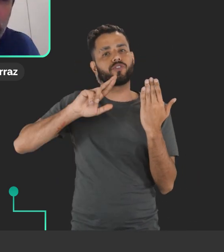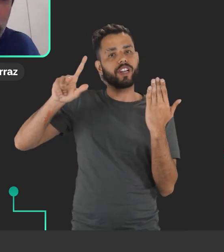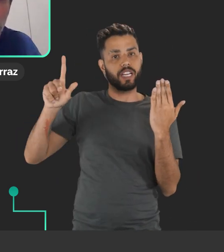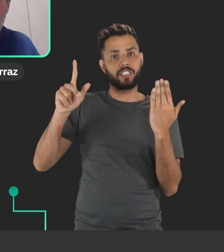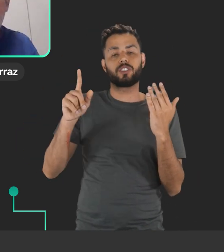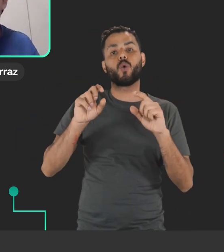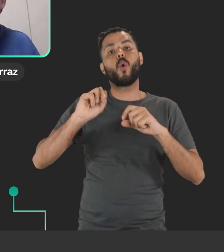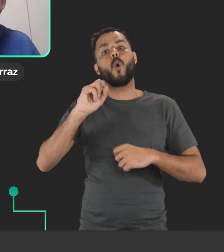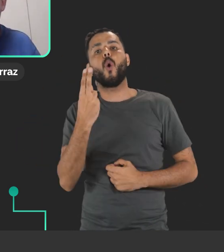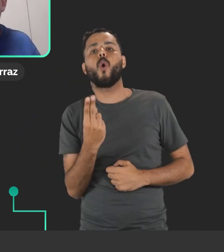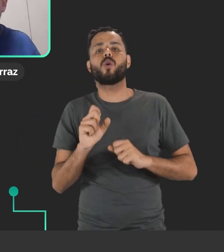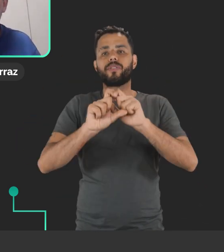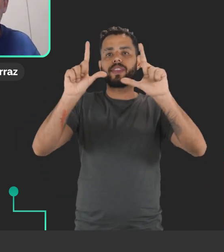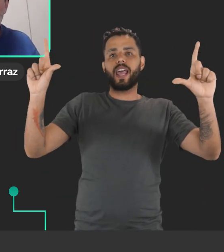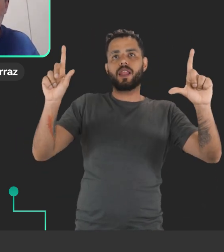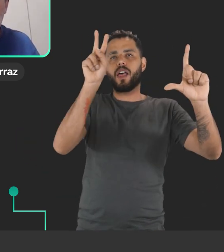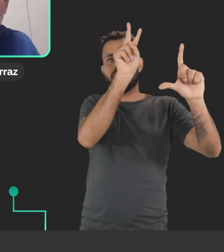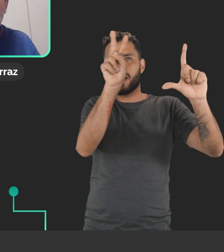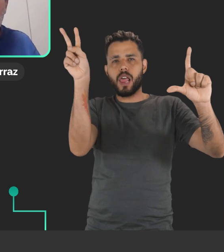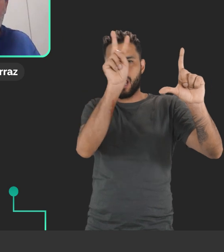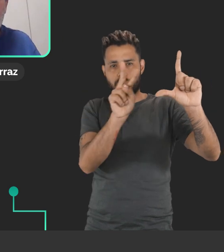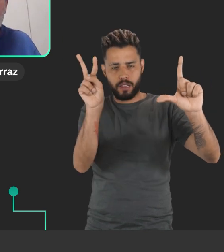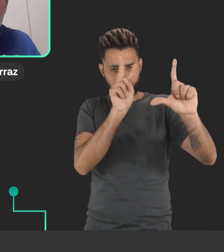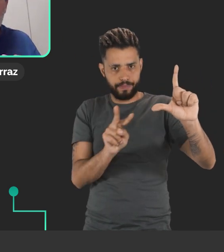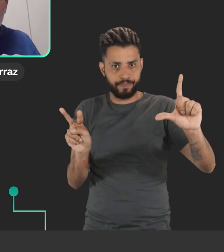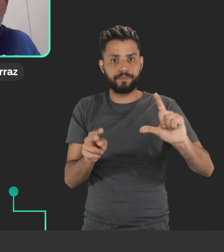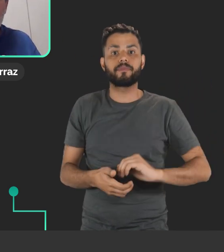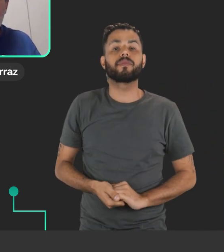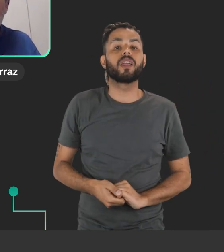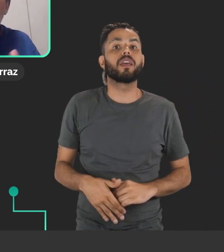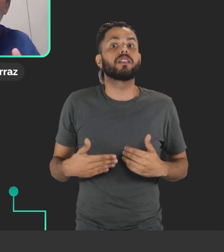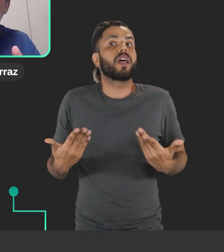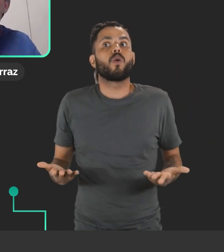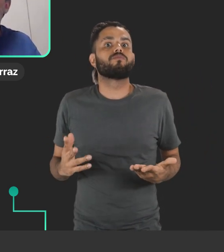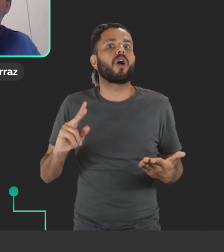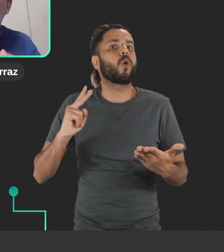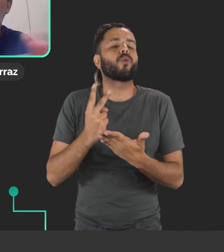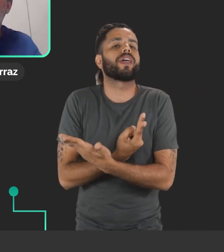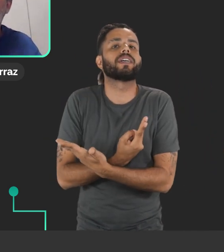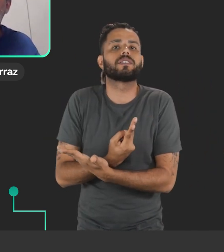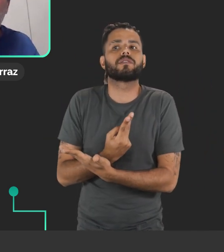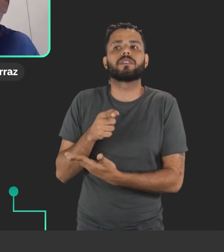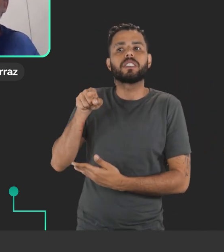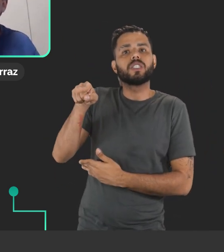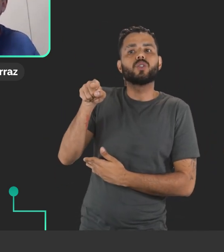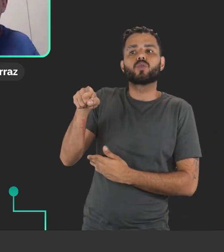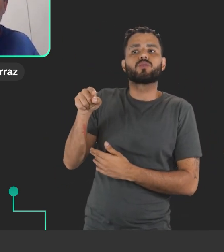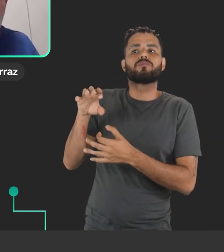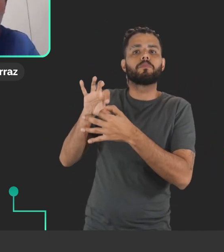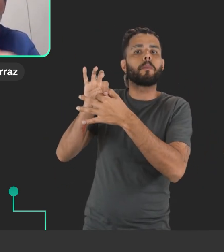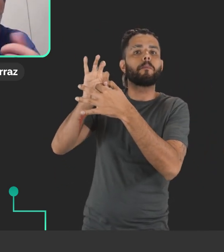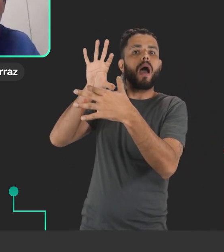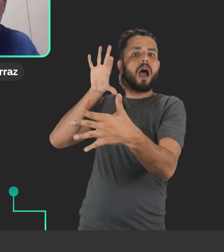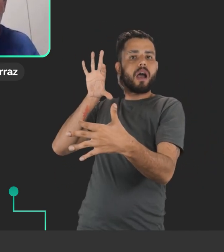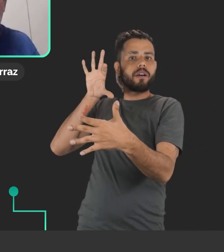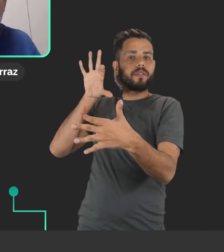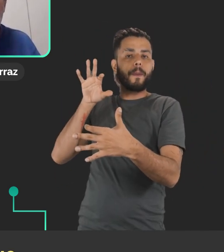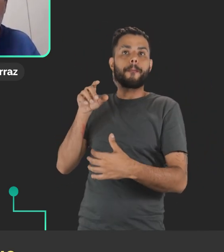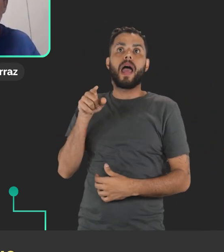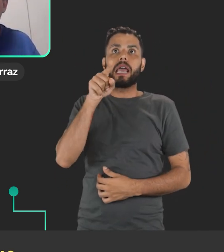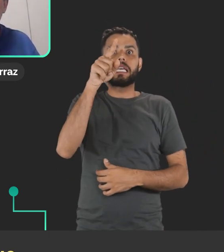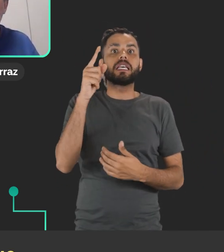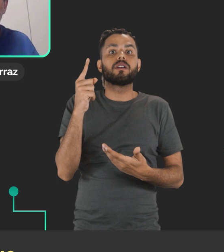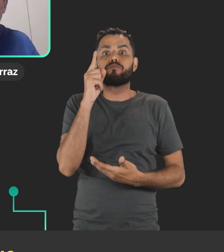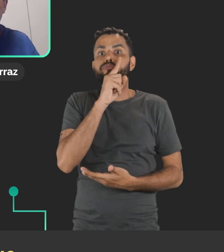de alto contraste, ou até mesmo um leitor de tela. E aí imagina que por algum motivo o dispositivo se desconectou.